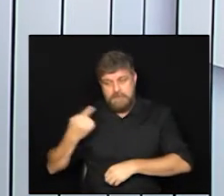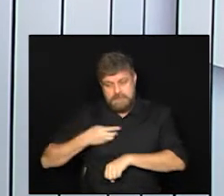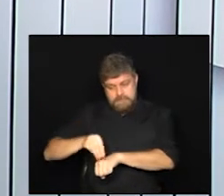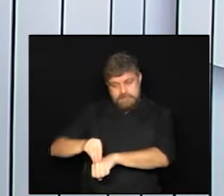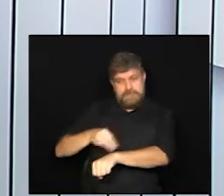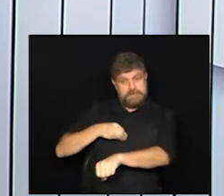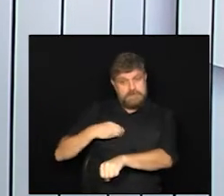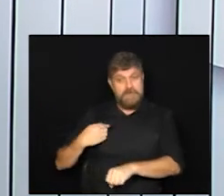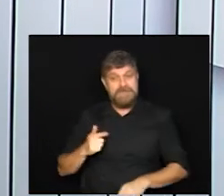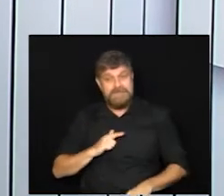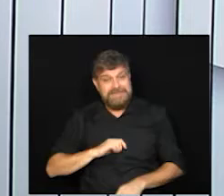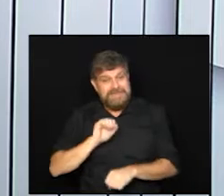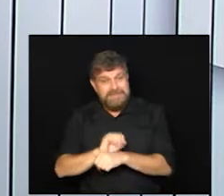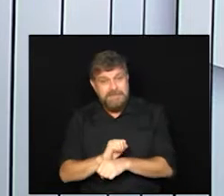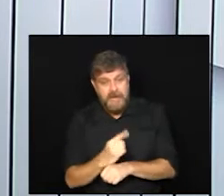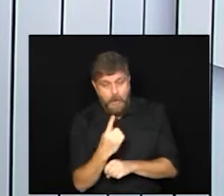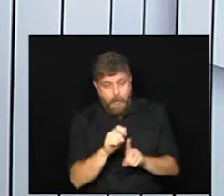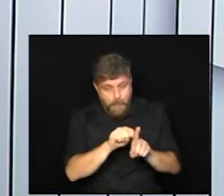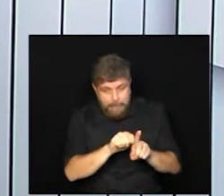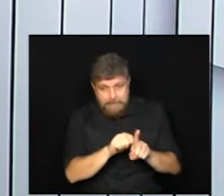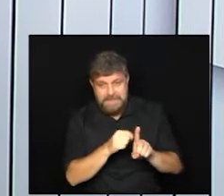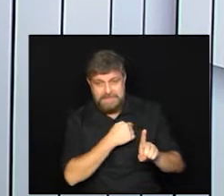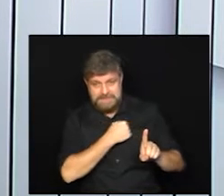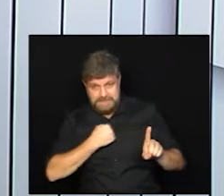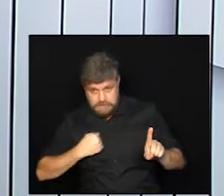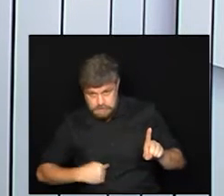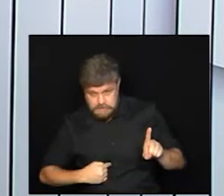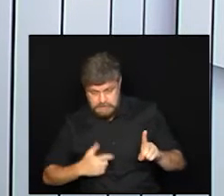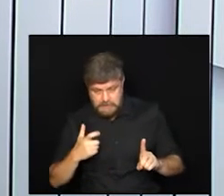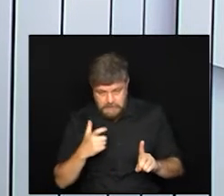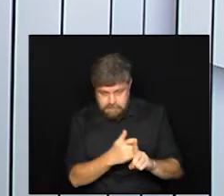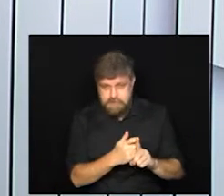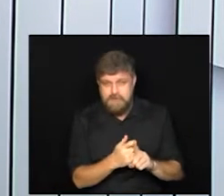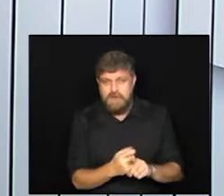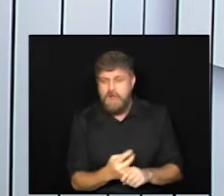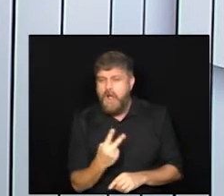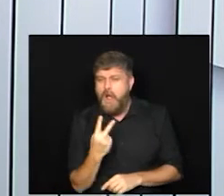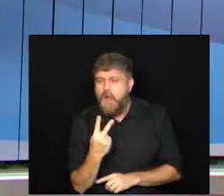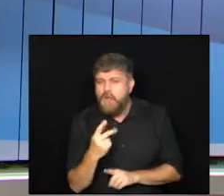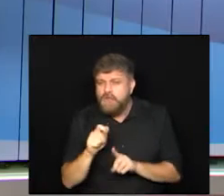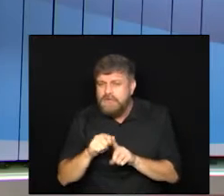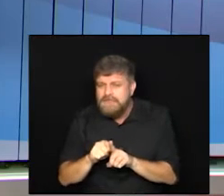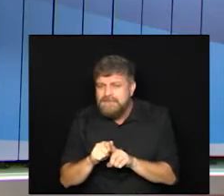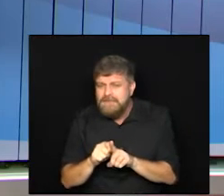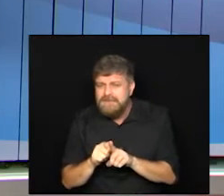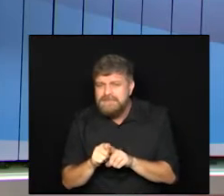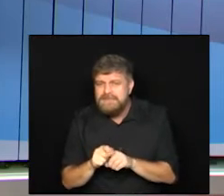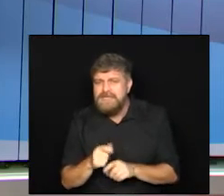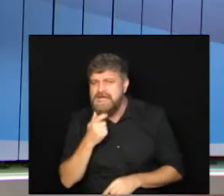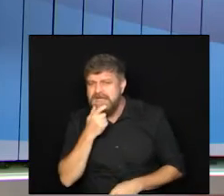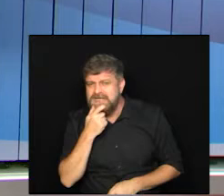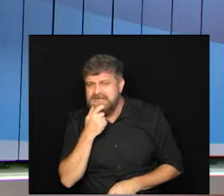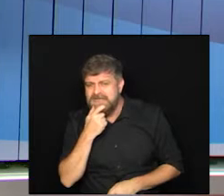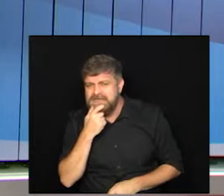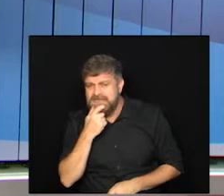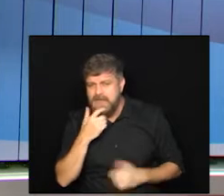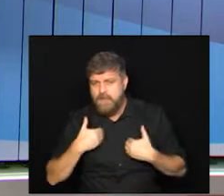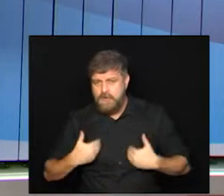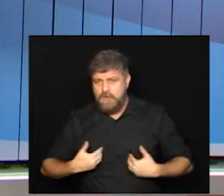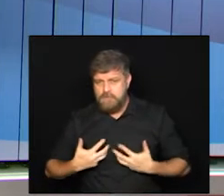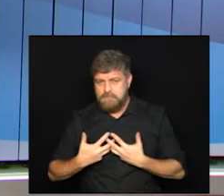gente agora então você tem que esperar um mês da CoronaVac e dois meses da de Oxford para estar totalmente imunizado